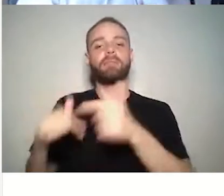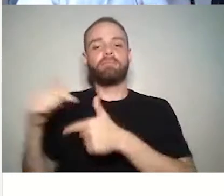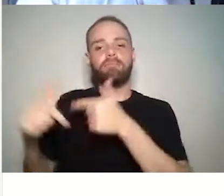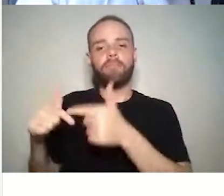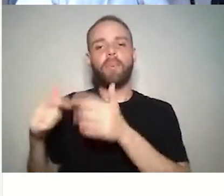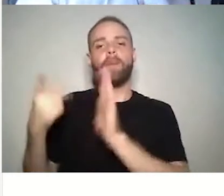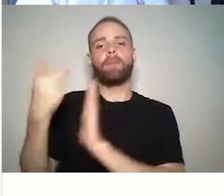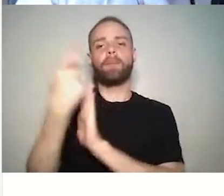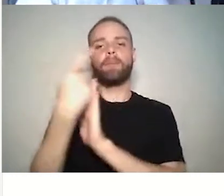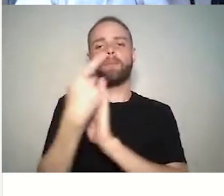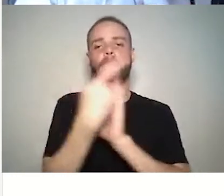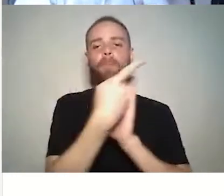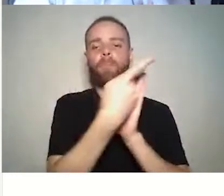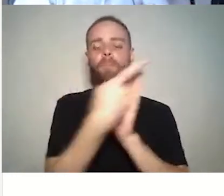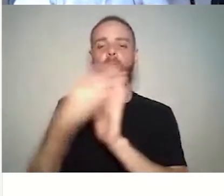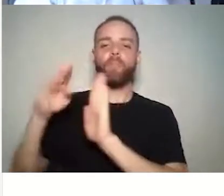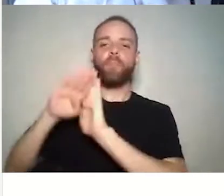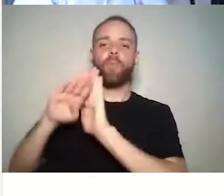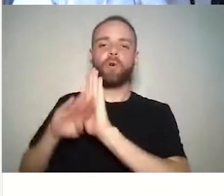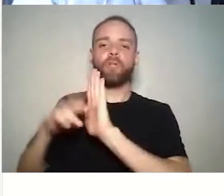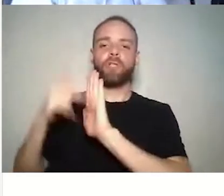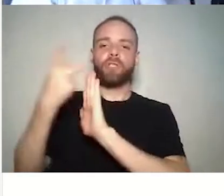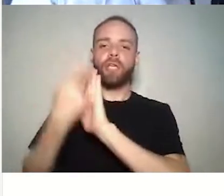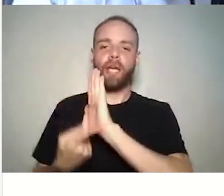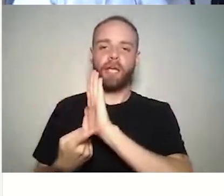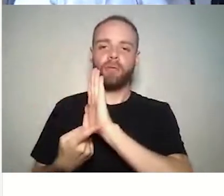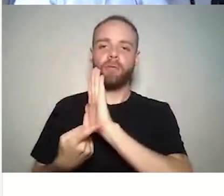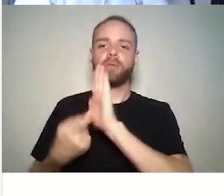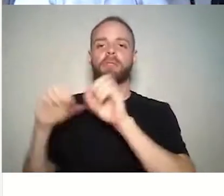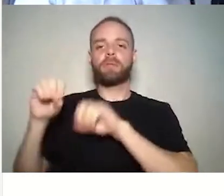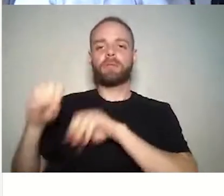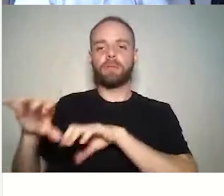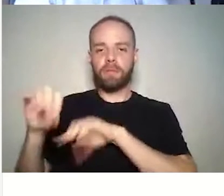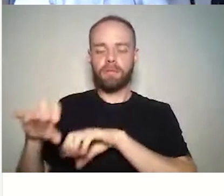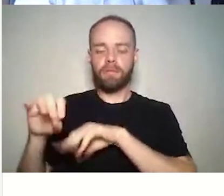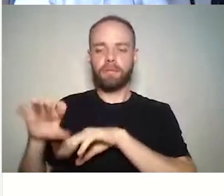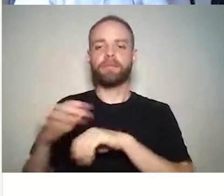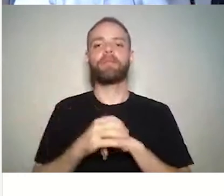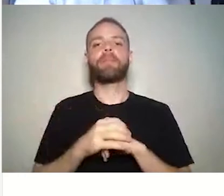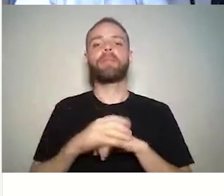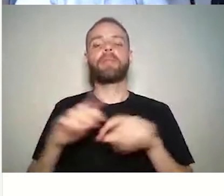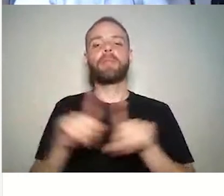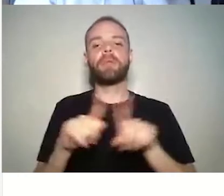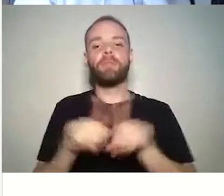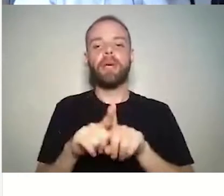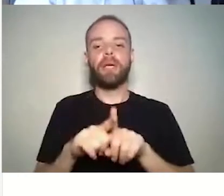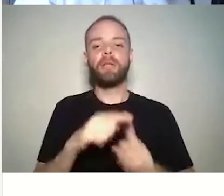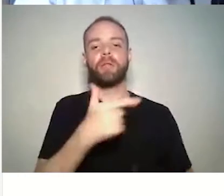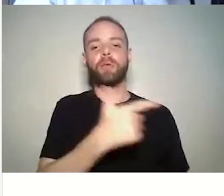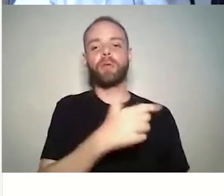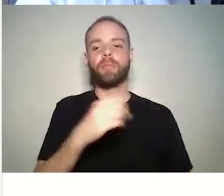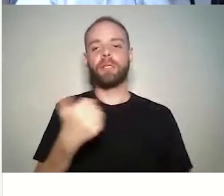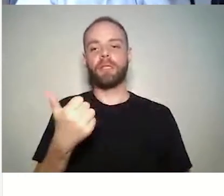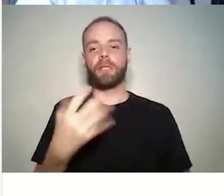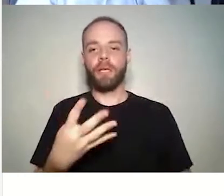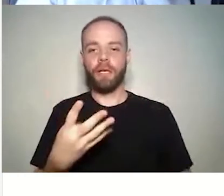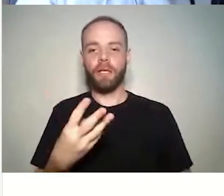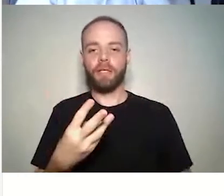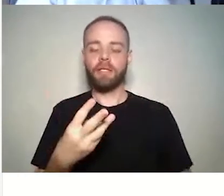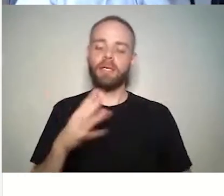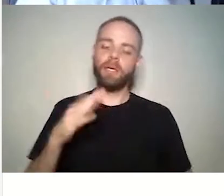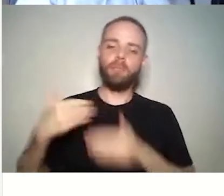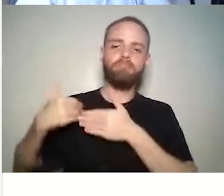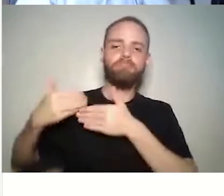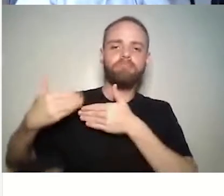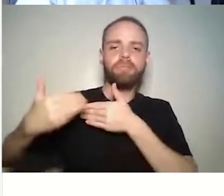de ensino. E, desde 2013, eu sou pesquisador do Instituto Brasileiro de Formação em Ciência e Tecnologia. E lá eu participei em dois grandes